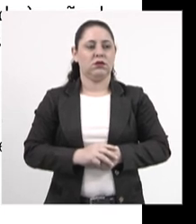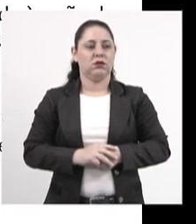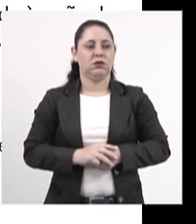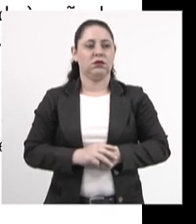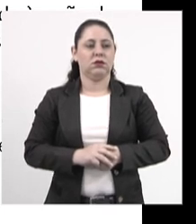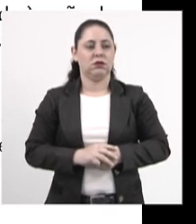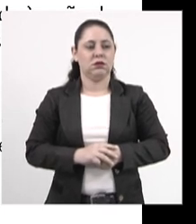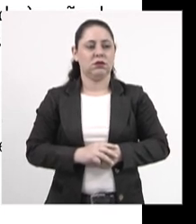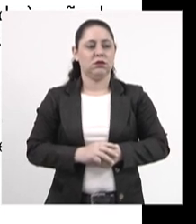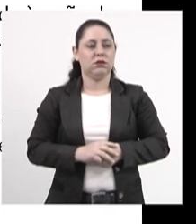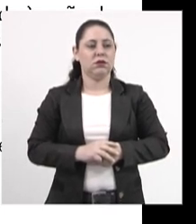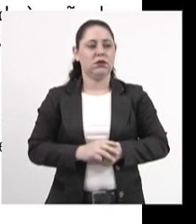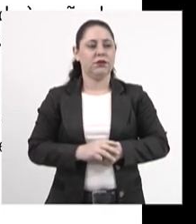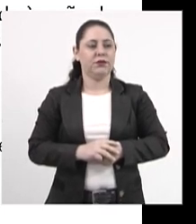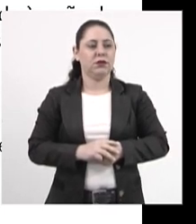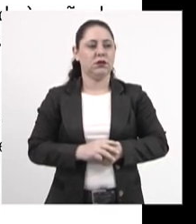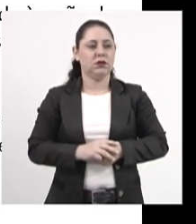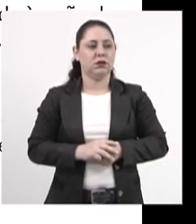Por gentileza.